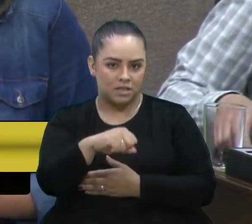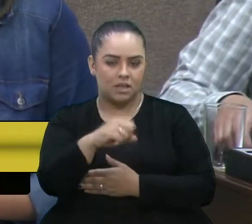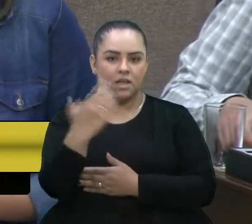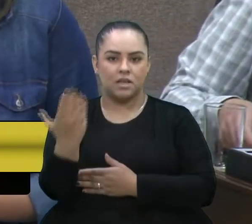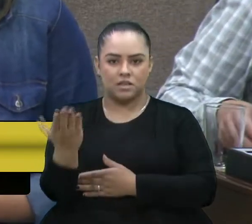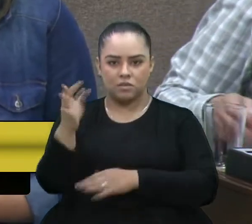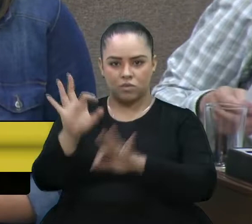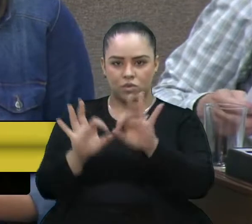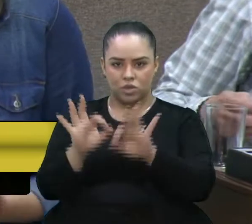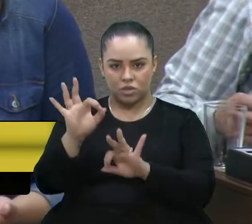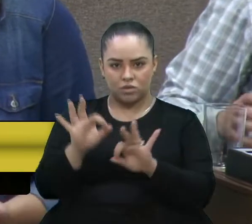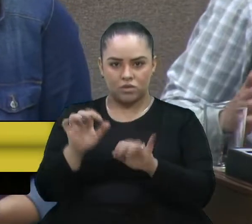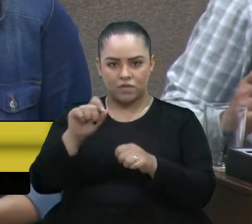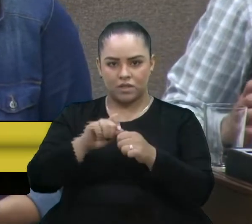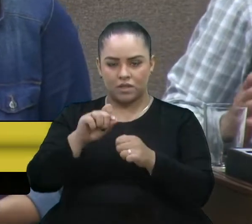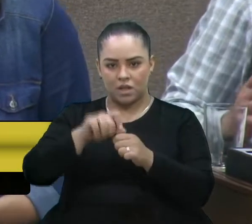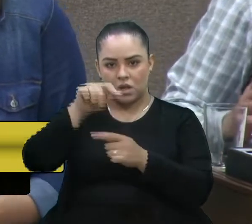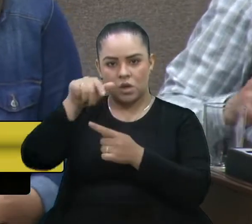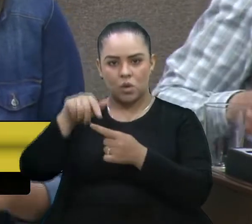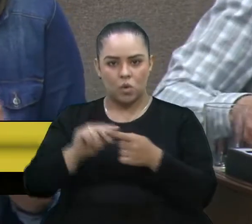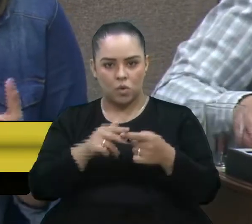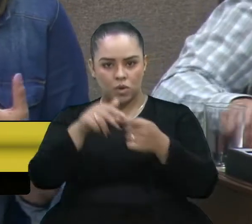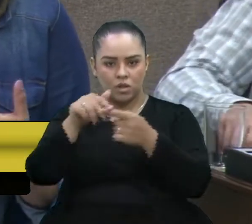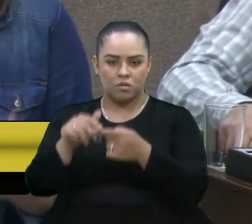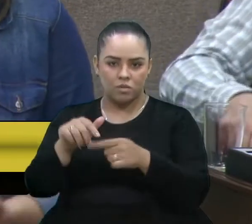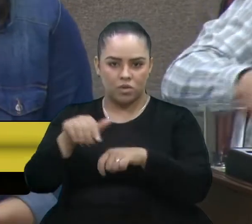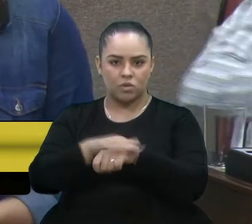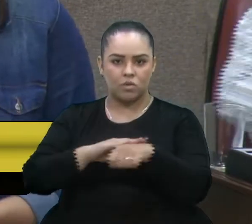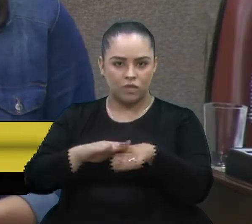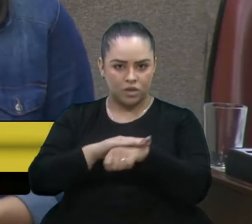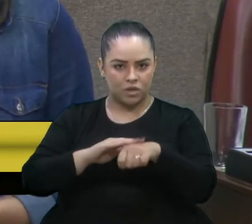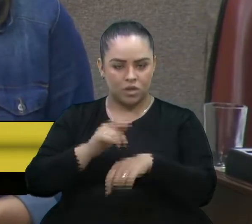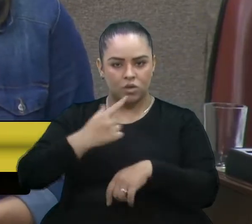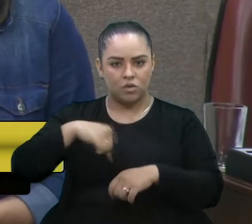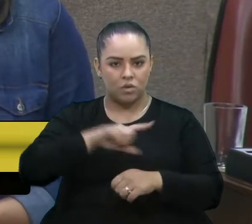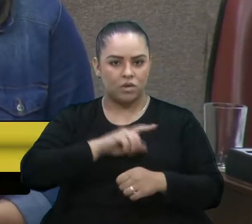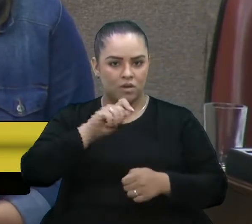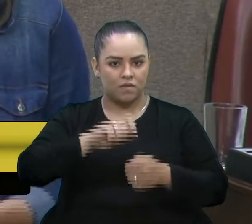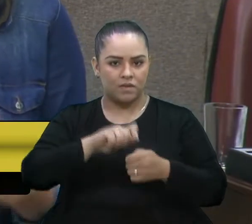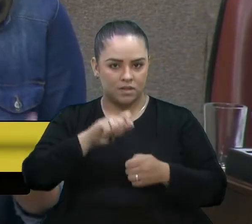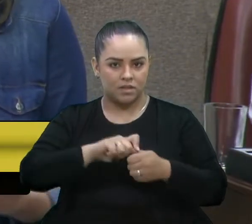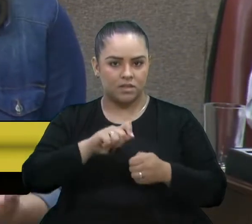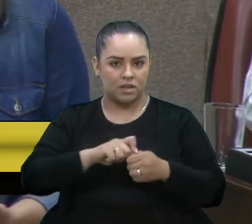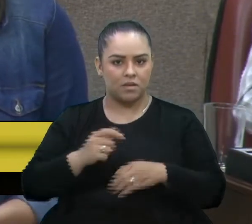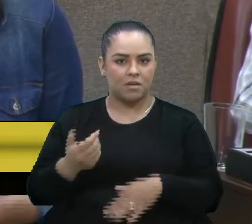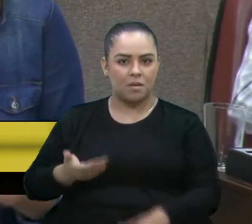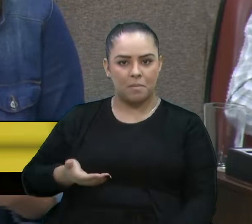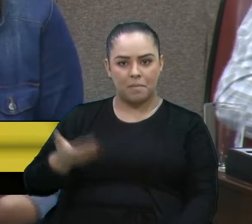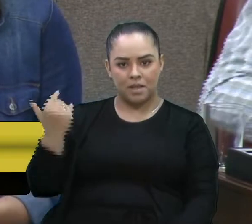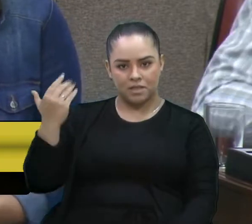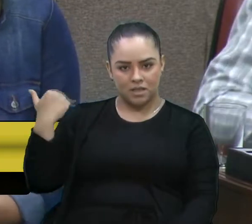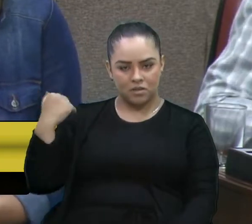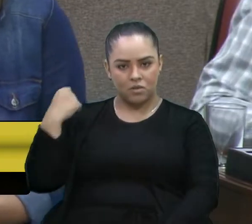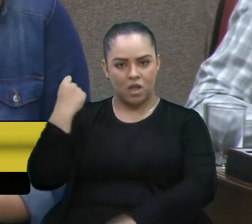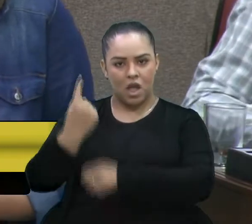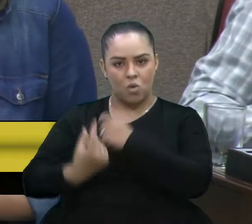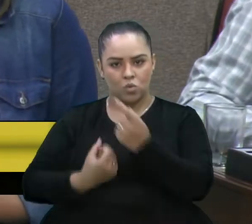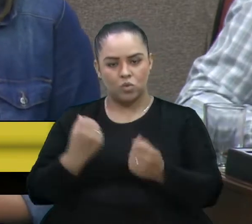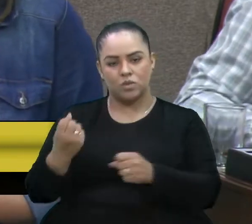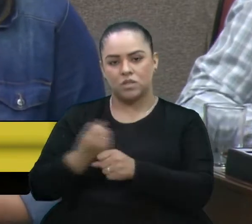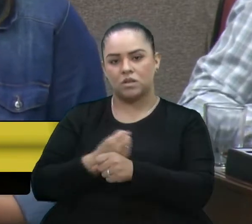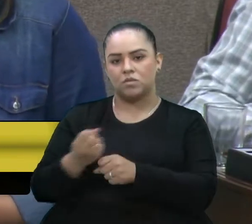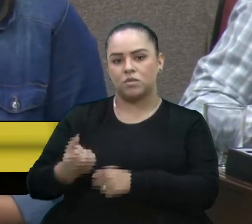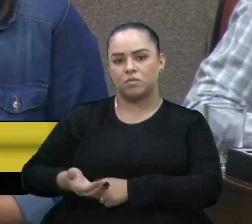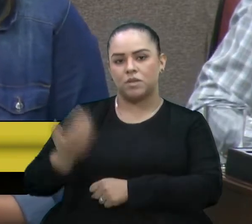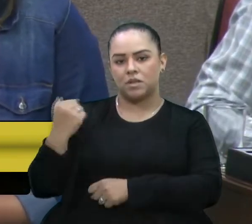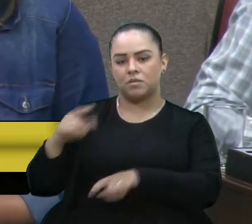no sentido de fazer uma correção de um debate que nós fizemos, de forma anterior, já, em alguns anos atrás, inclusive